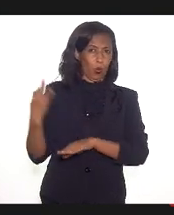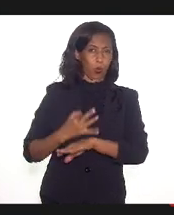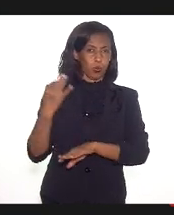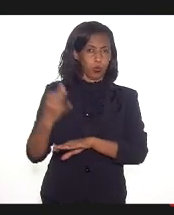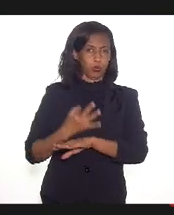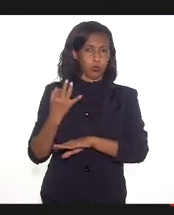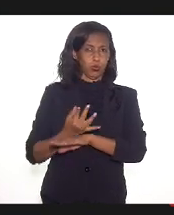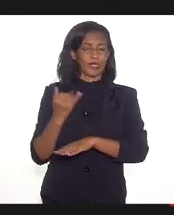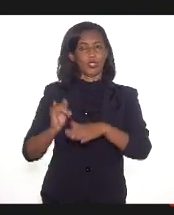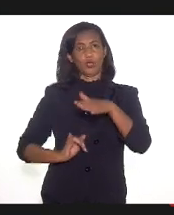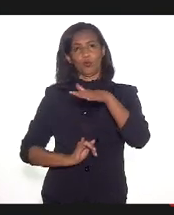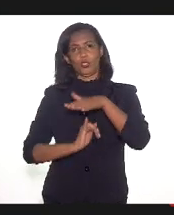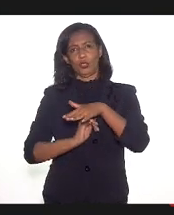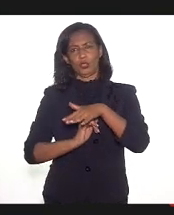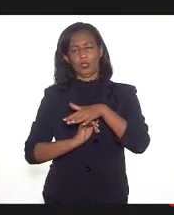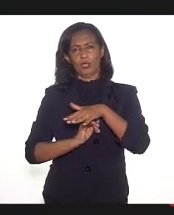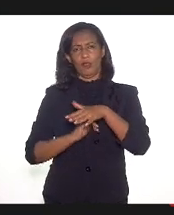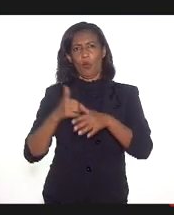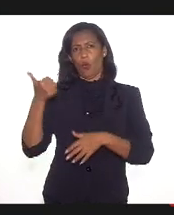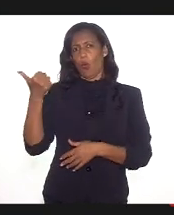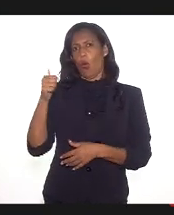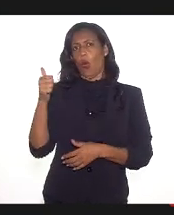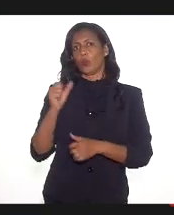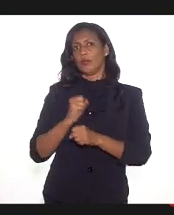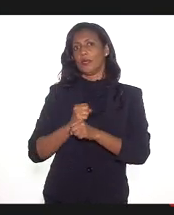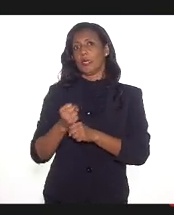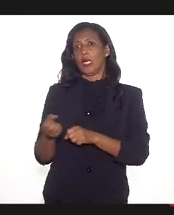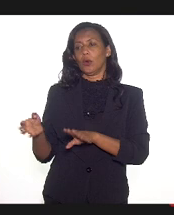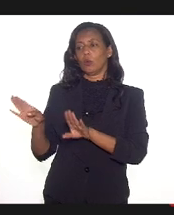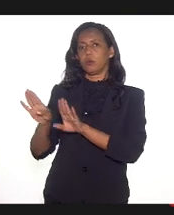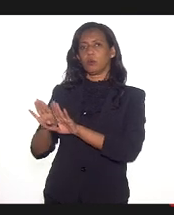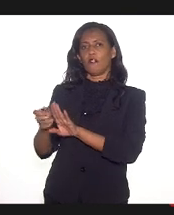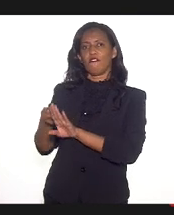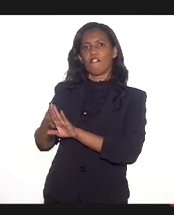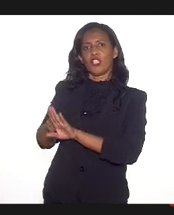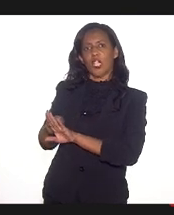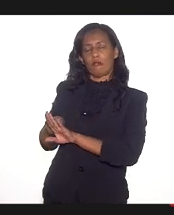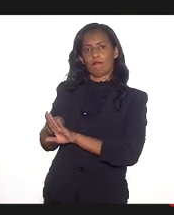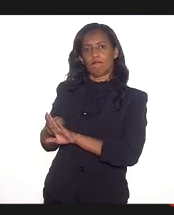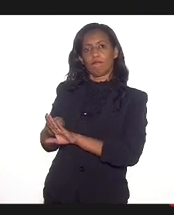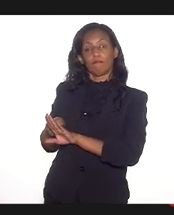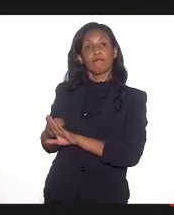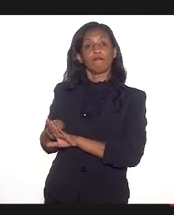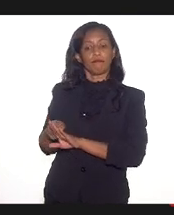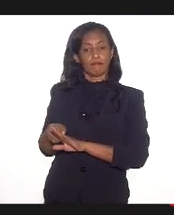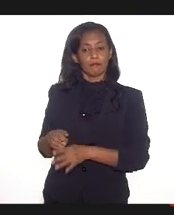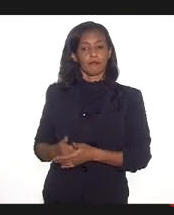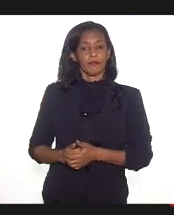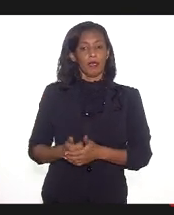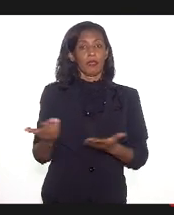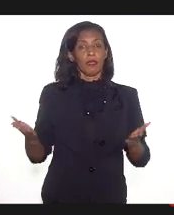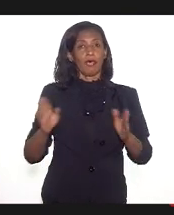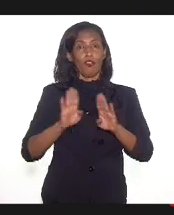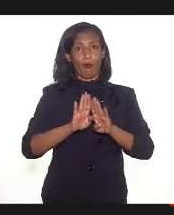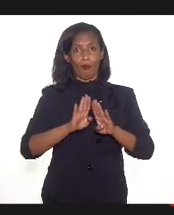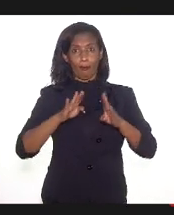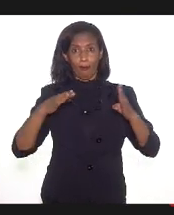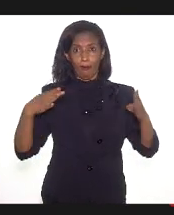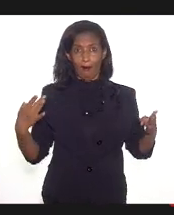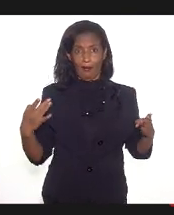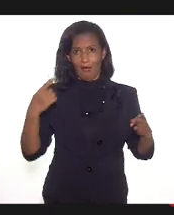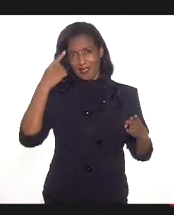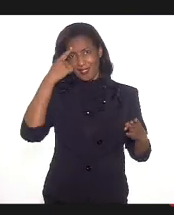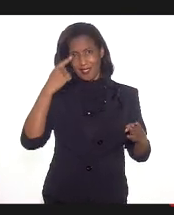de uma instituição que ficou 11 anos fechada e ele reabriu essa semana.